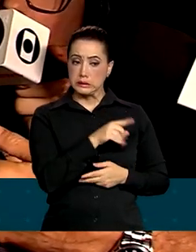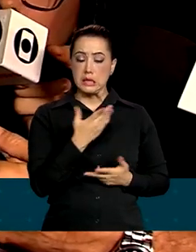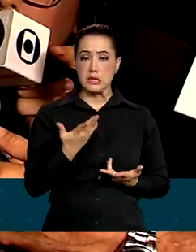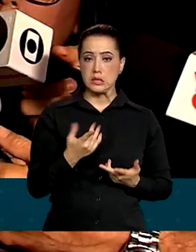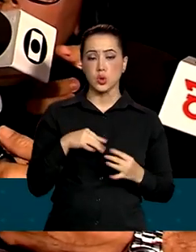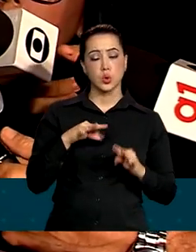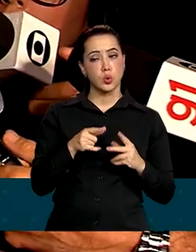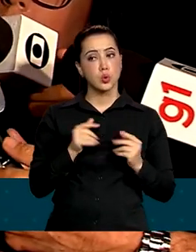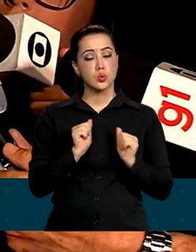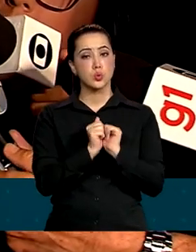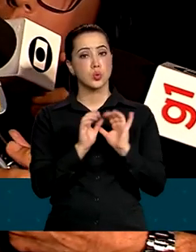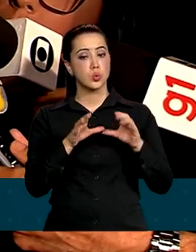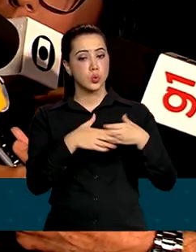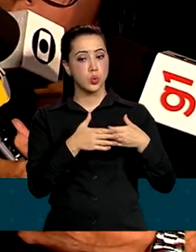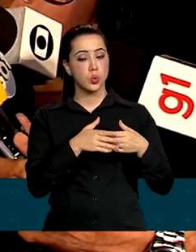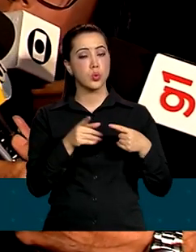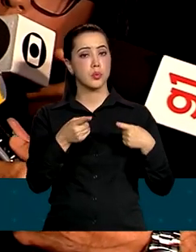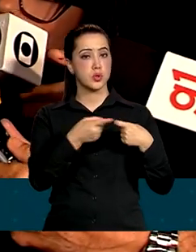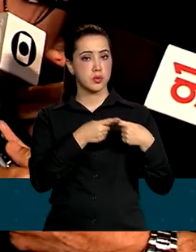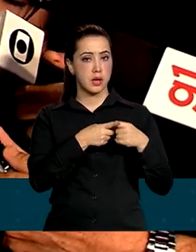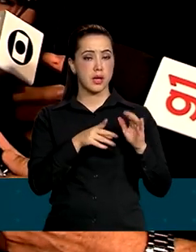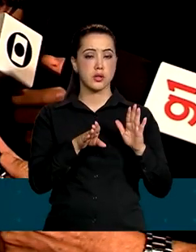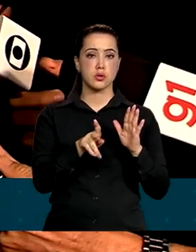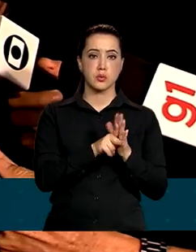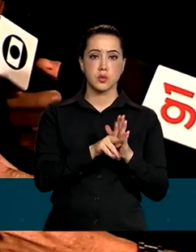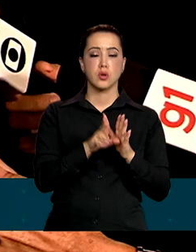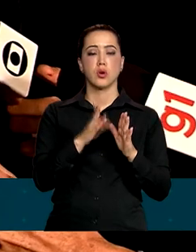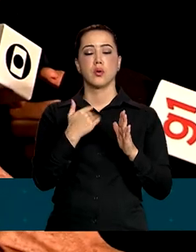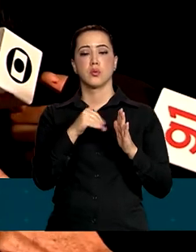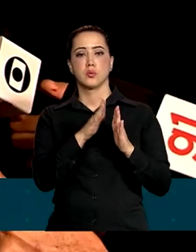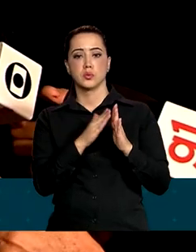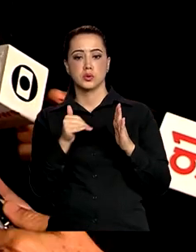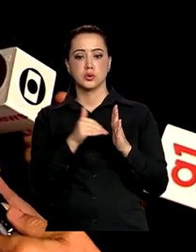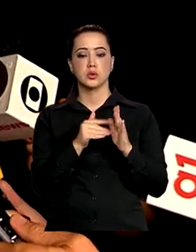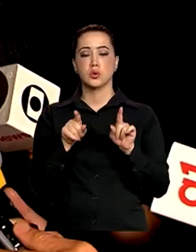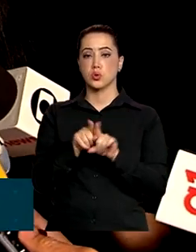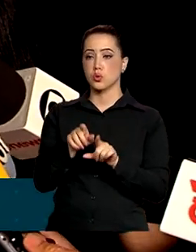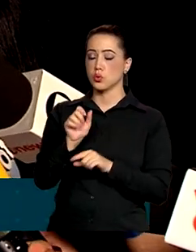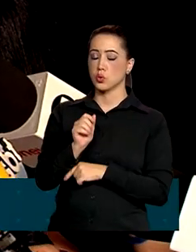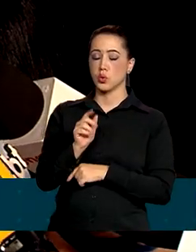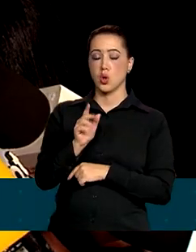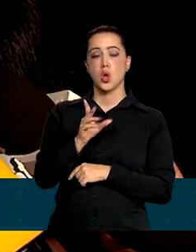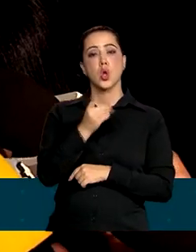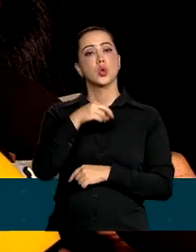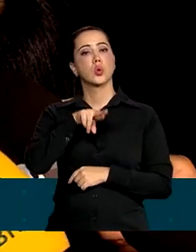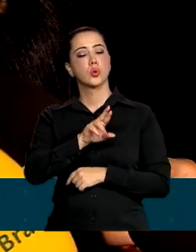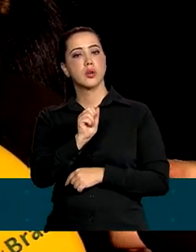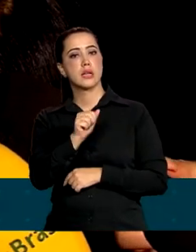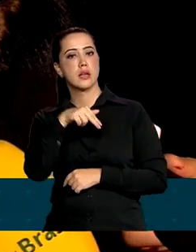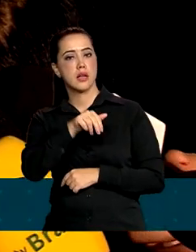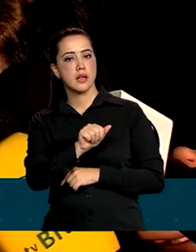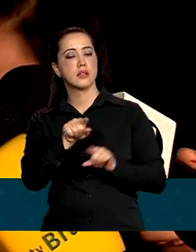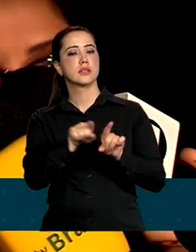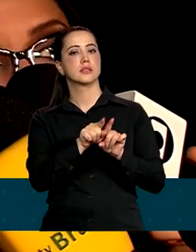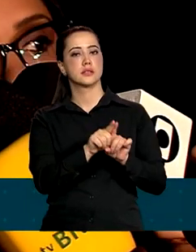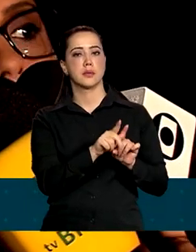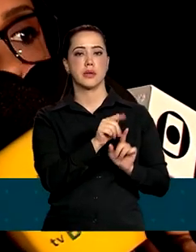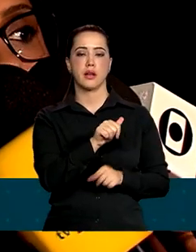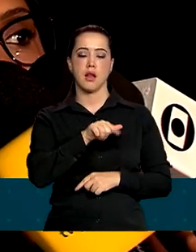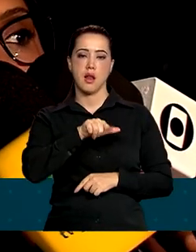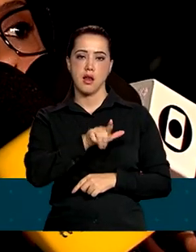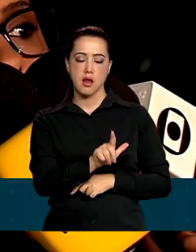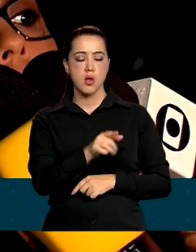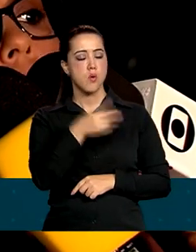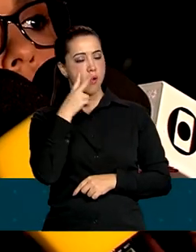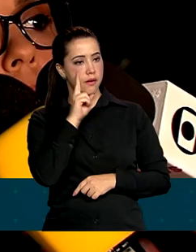junto à equipe médica do Palácio do Planalto, doutora Ana, com o doutor Kalil, é de uma evolução extremamente positiva do presidente.